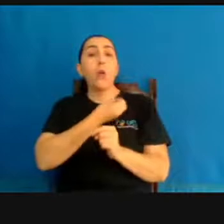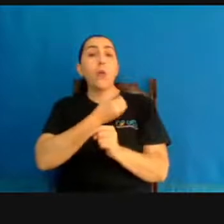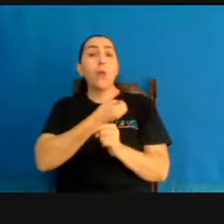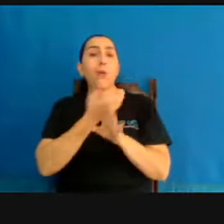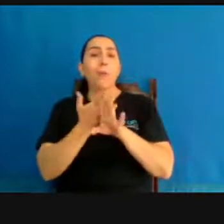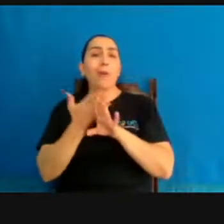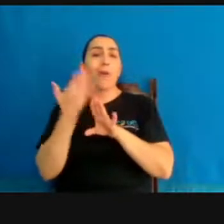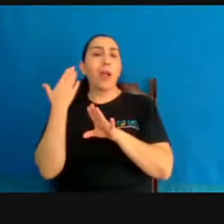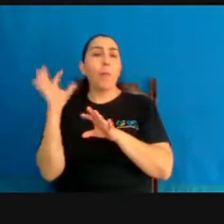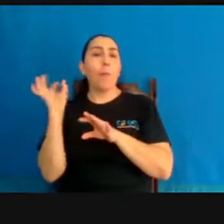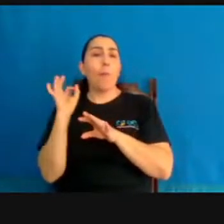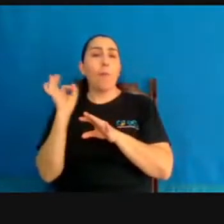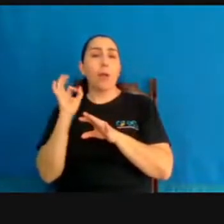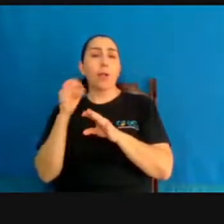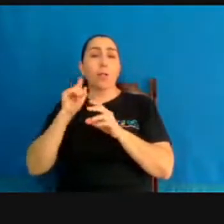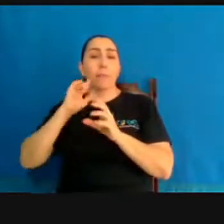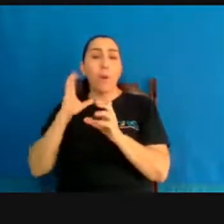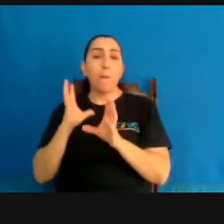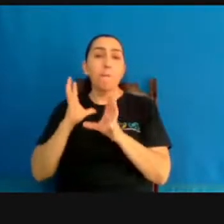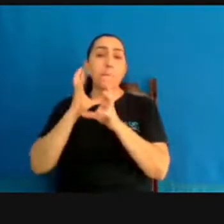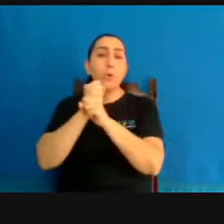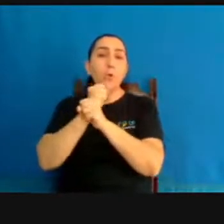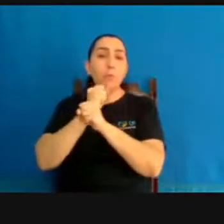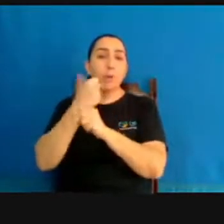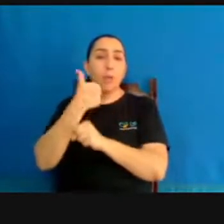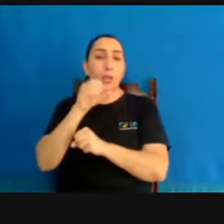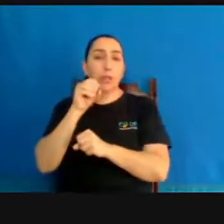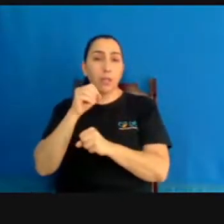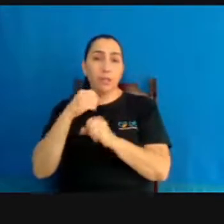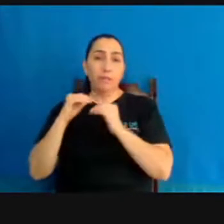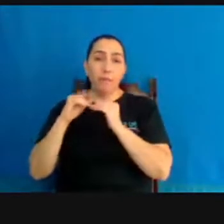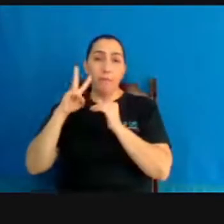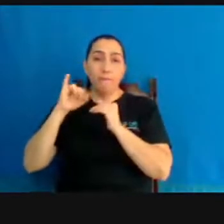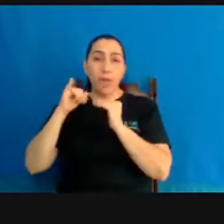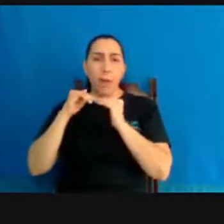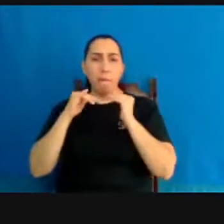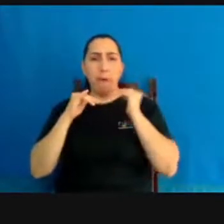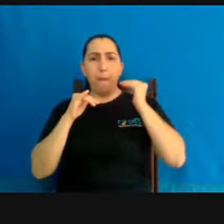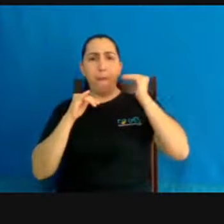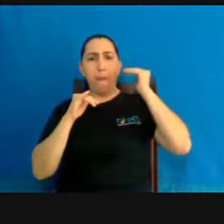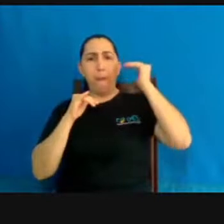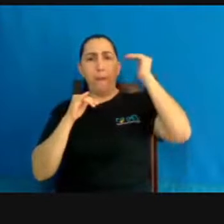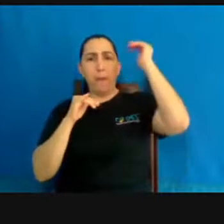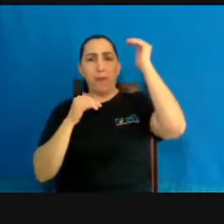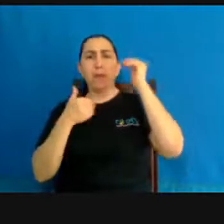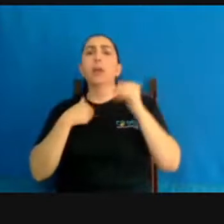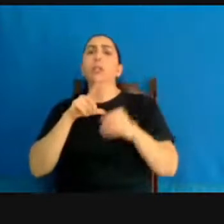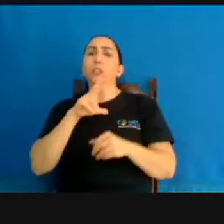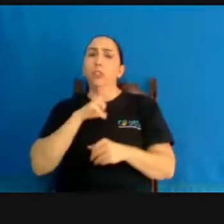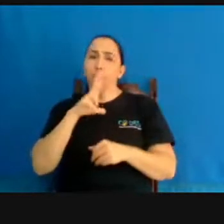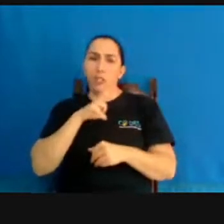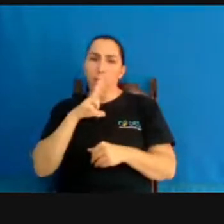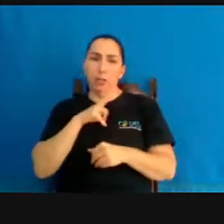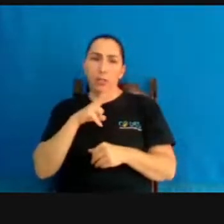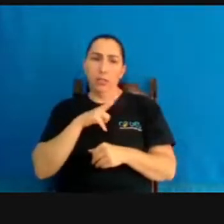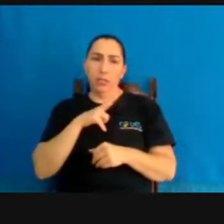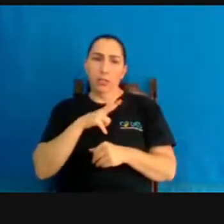lembram? Que é multiplicado por 10 muitas vezes, até, não é? Então, mesmo em clínicas, aqui já foi dito, olha aqui,